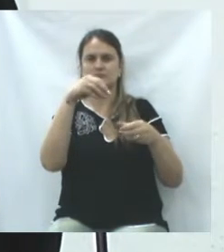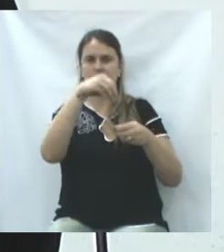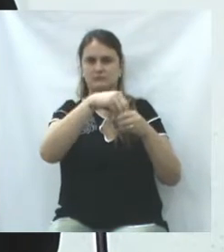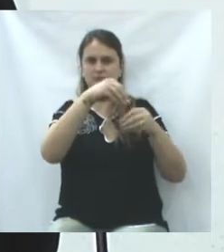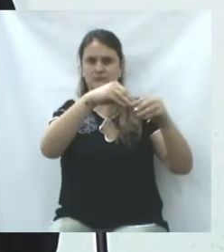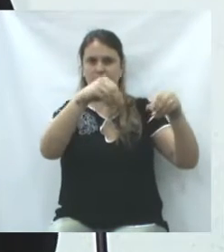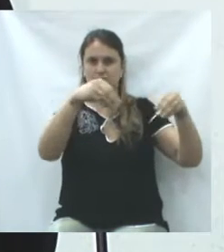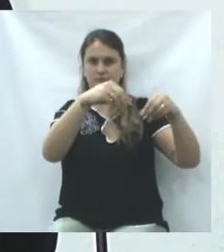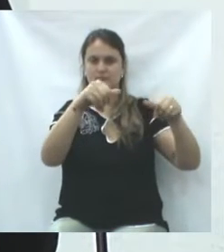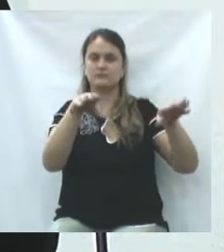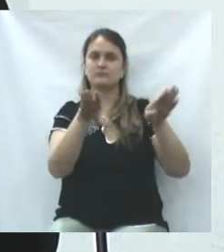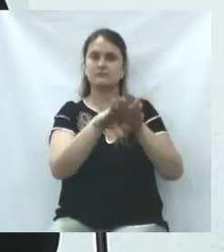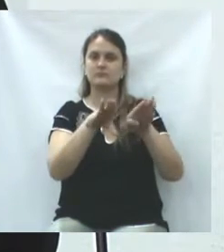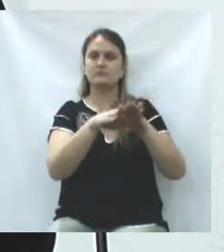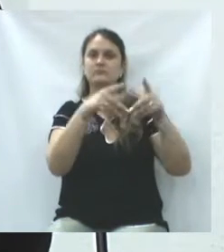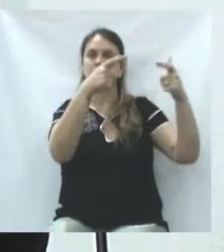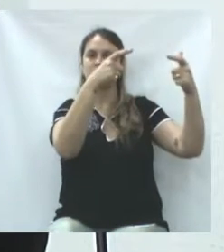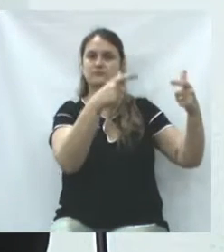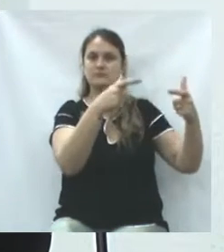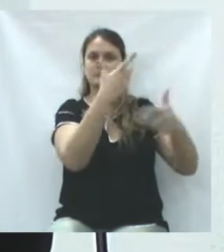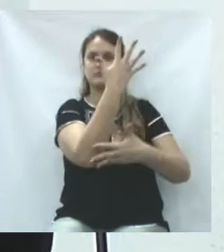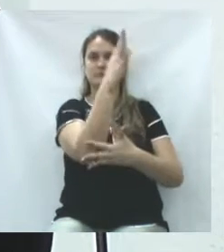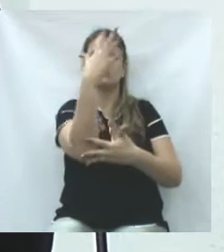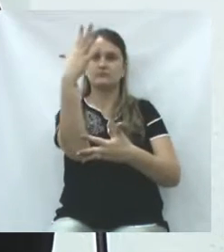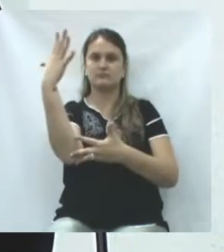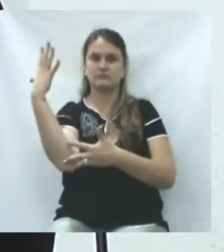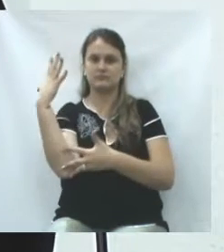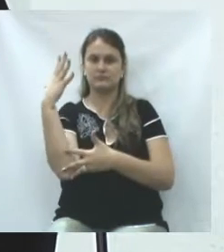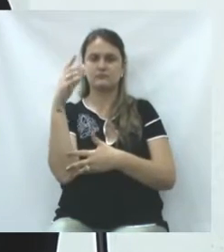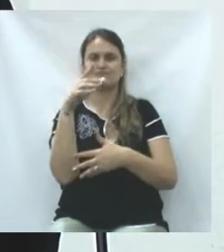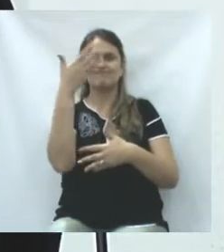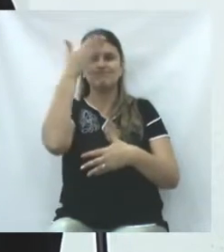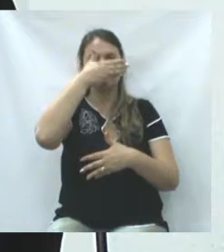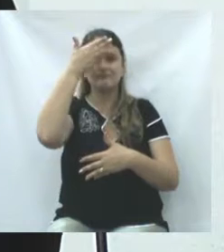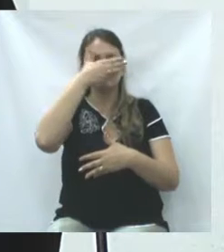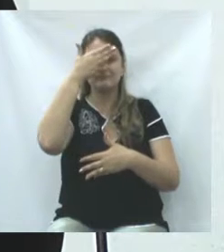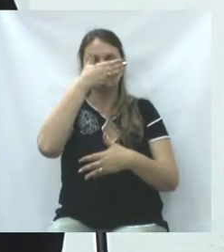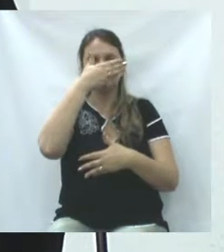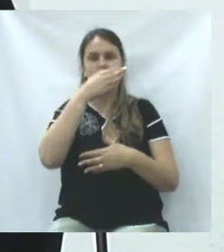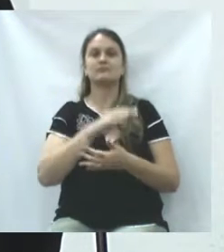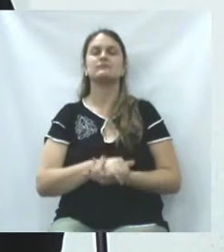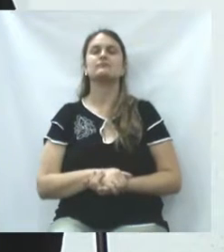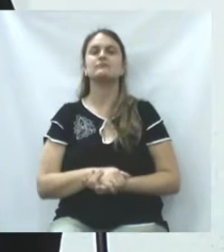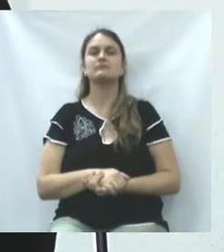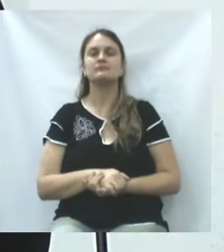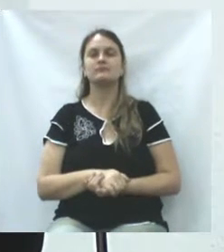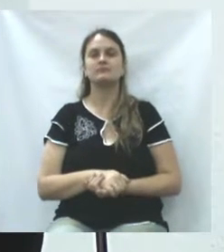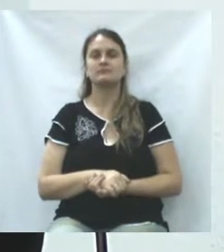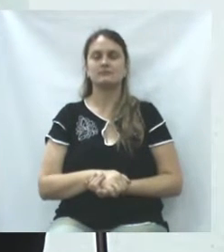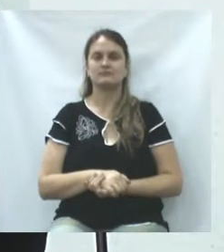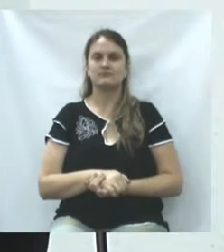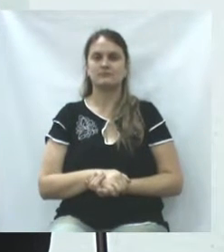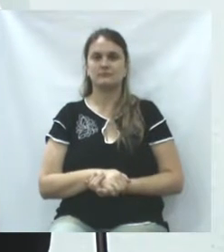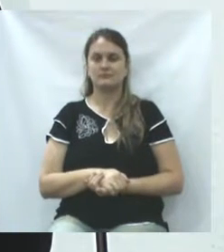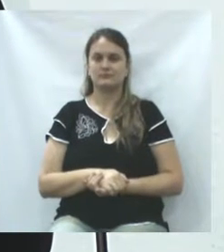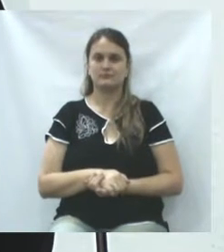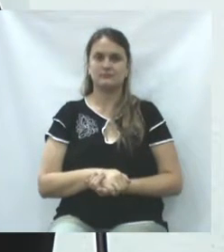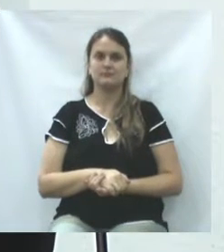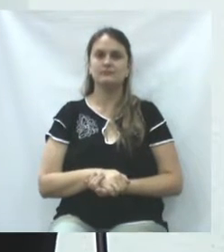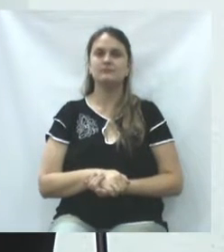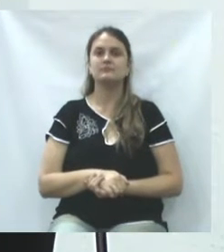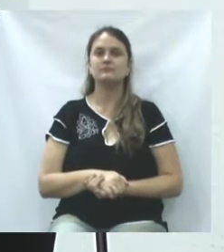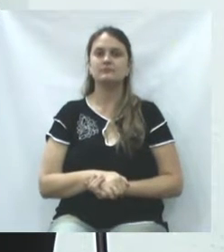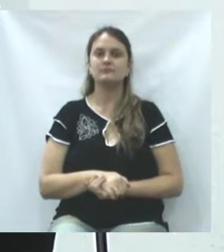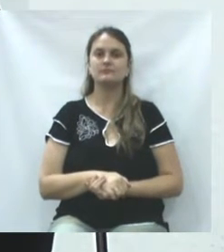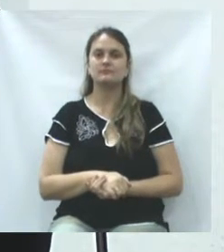também da sua localização numa área onde há grandes reservas de mata ao redor,